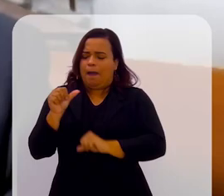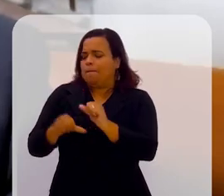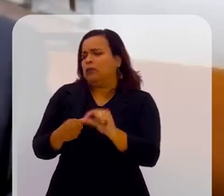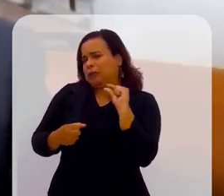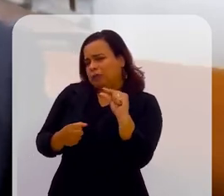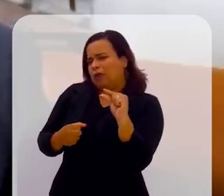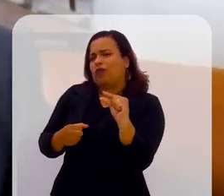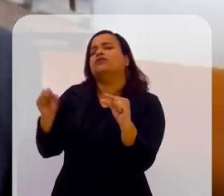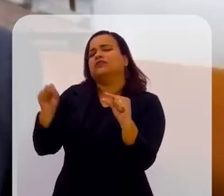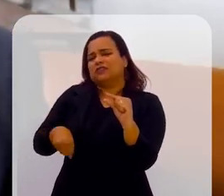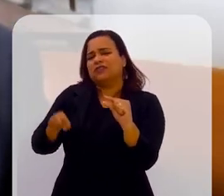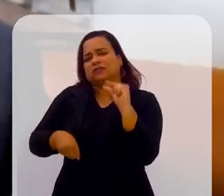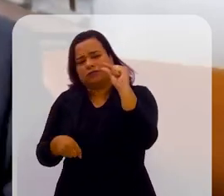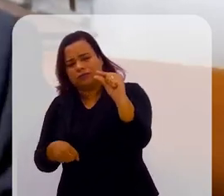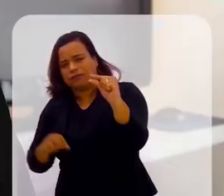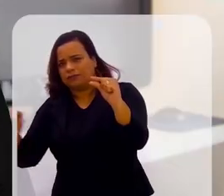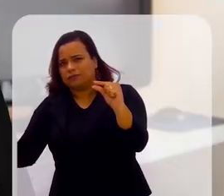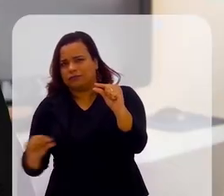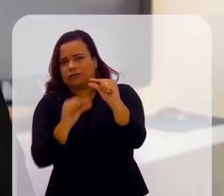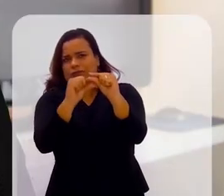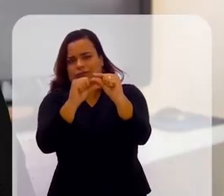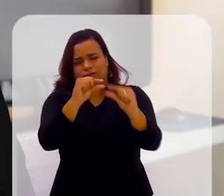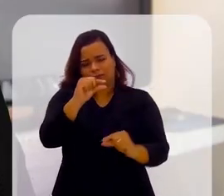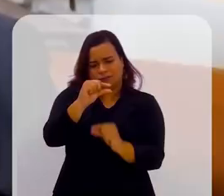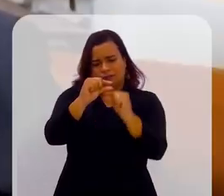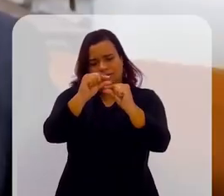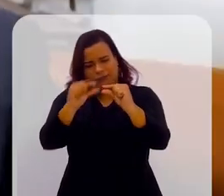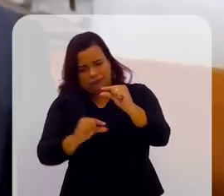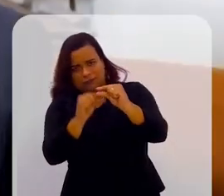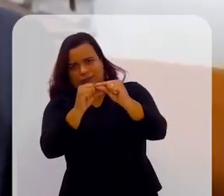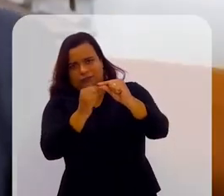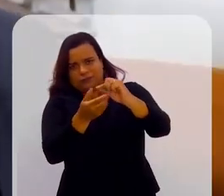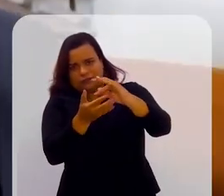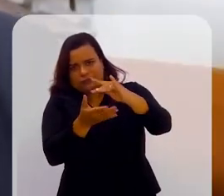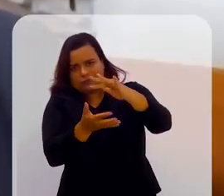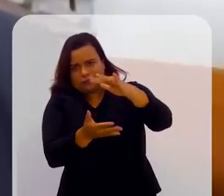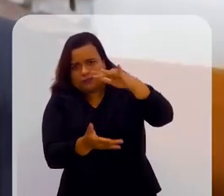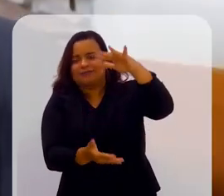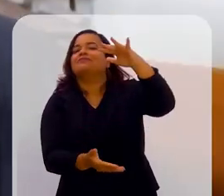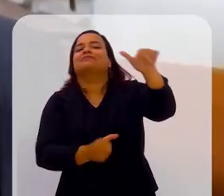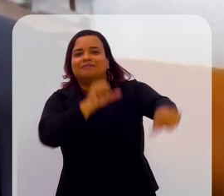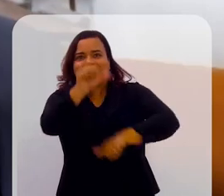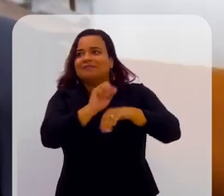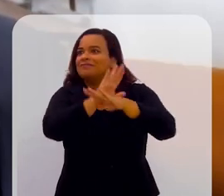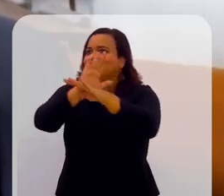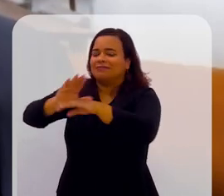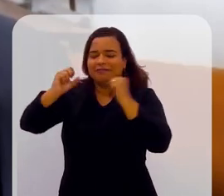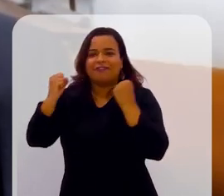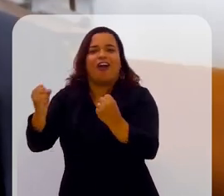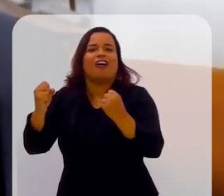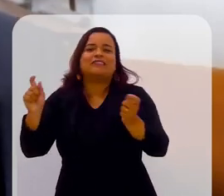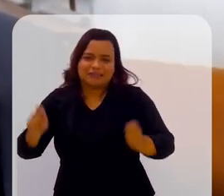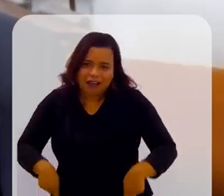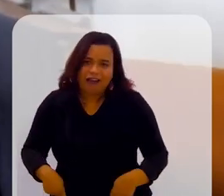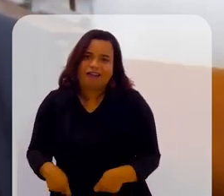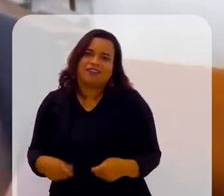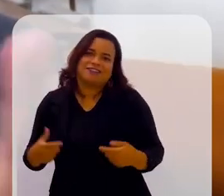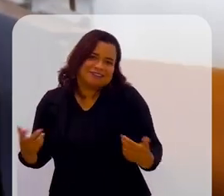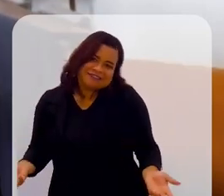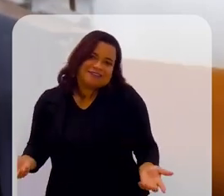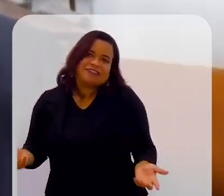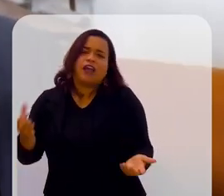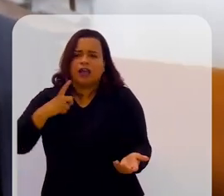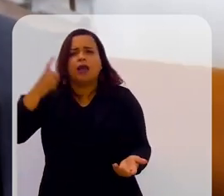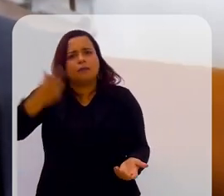esse pouquinho, quando a gente soma um pouquinho do Júlio, com um pouquinho da Laura, com um pouquinho do Antônio, aí a gente tem realmente uma grande mudança. Então, teve